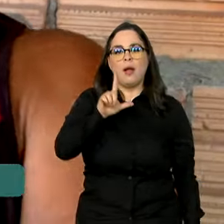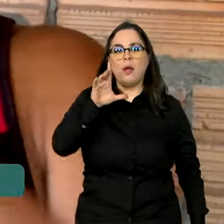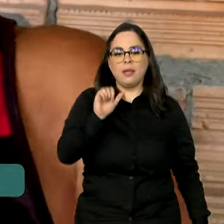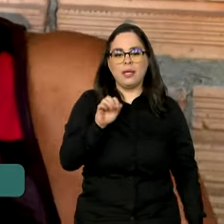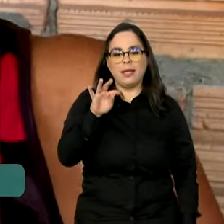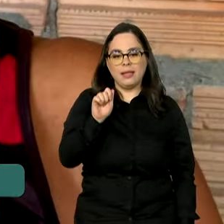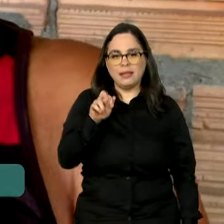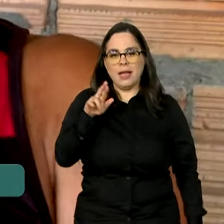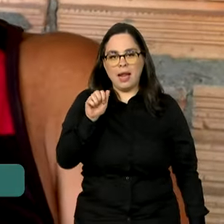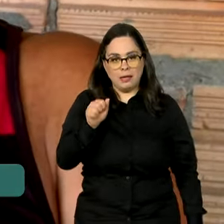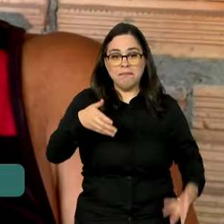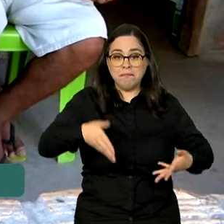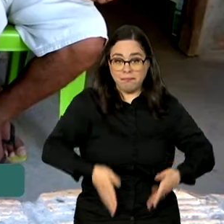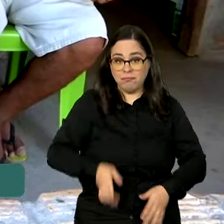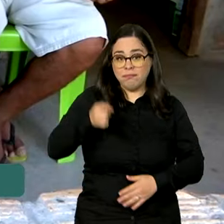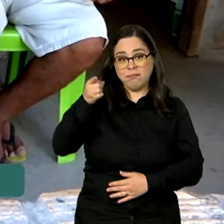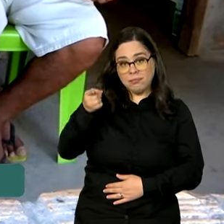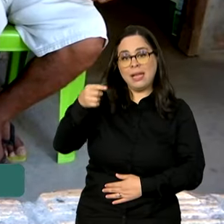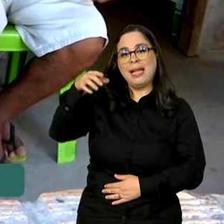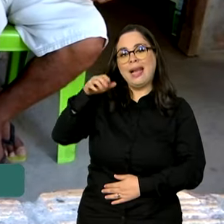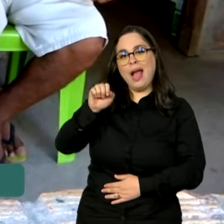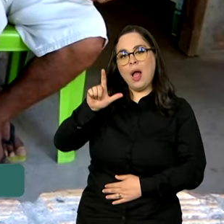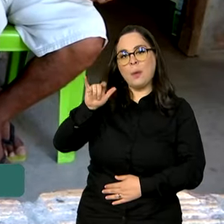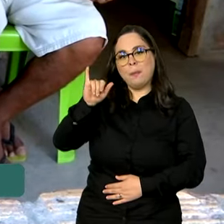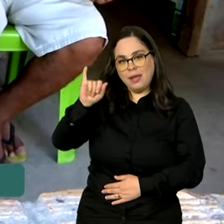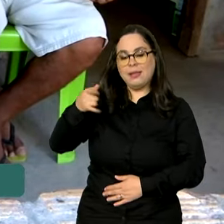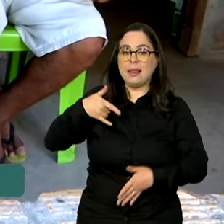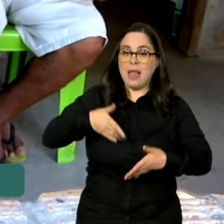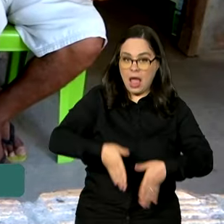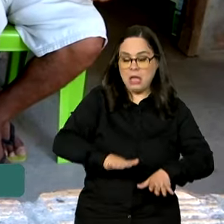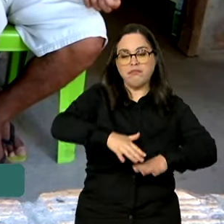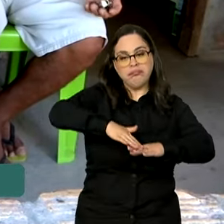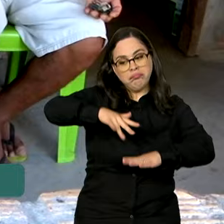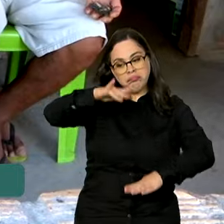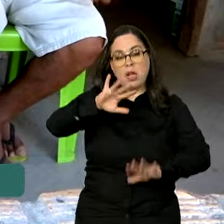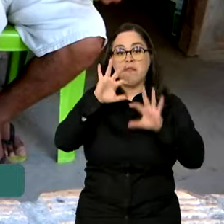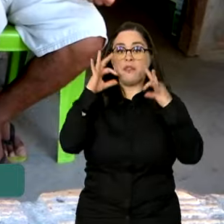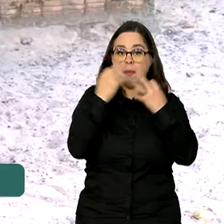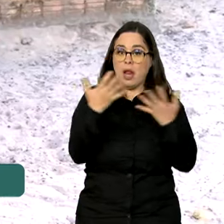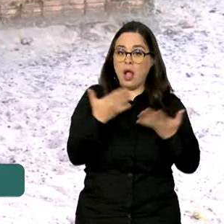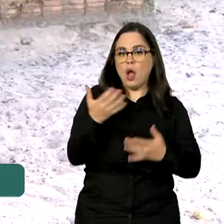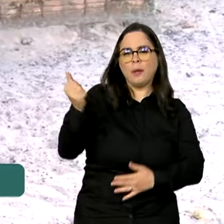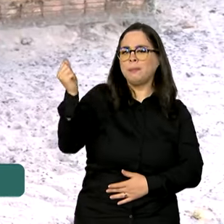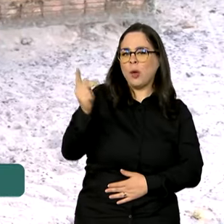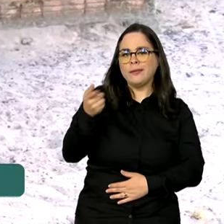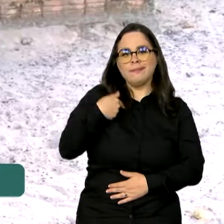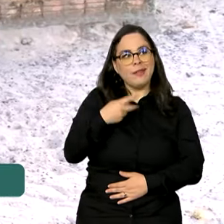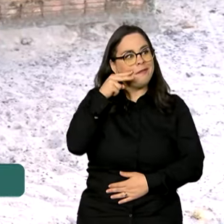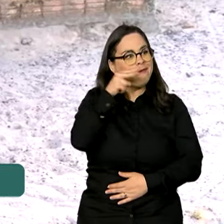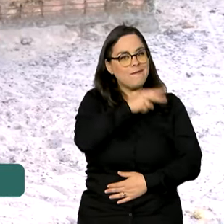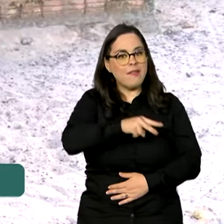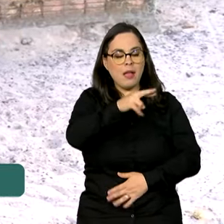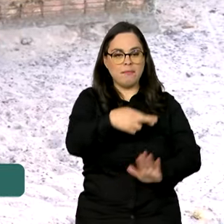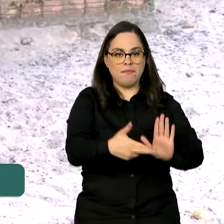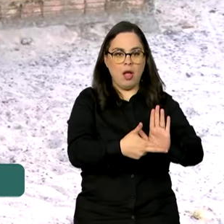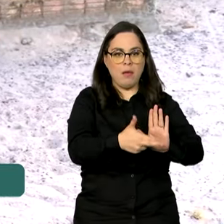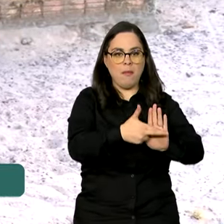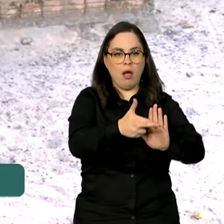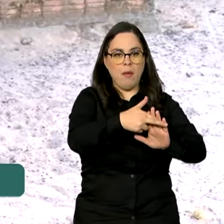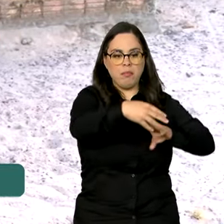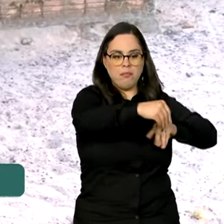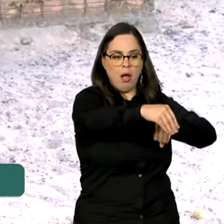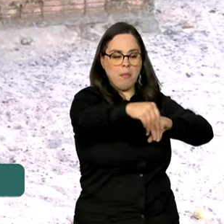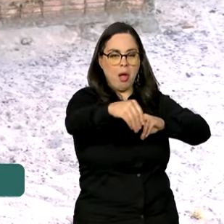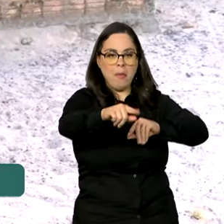calbi nasceu, cresceu, constituiu família e agora, aposentado, vê chegar a regularização das